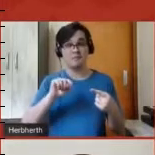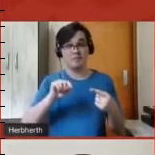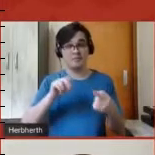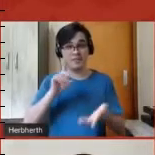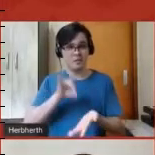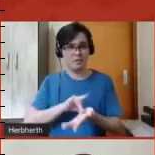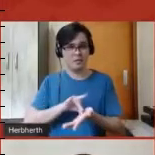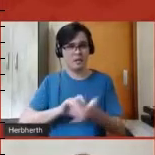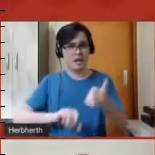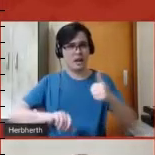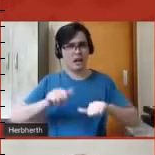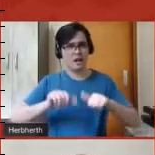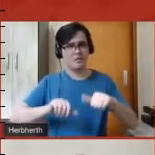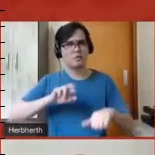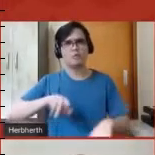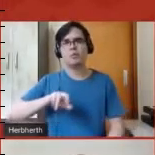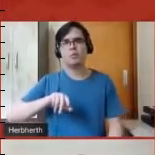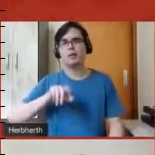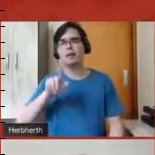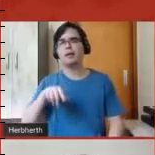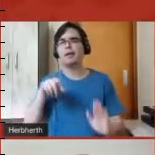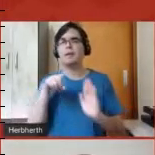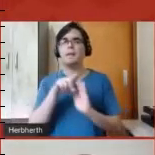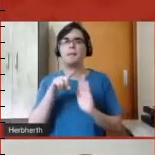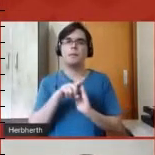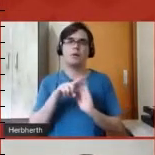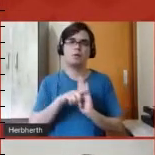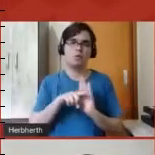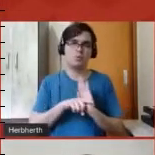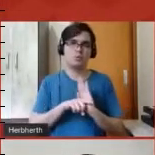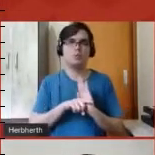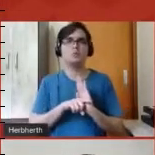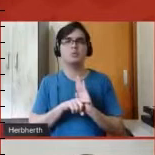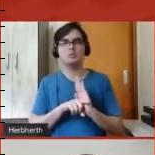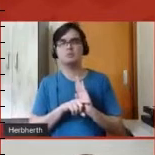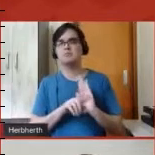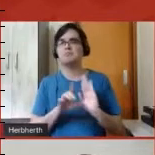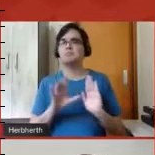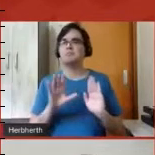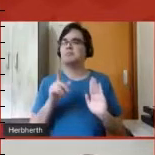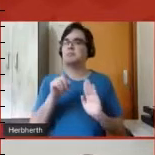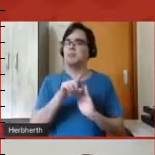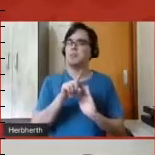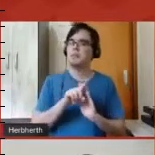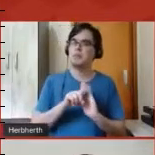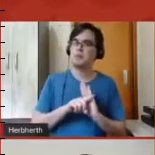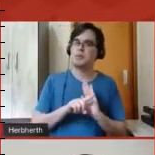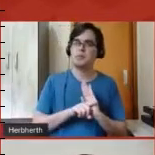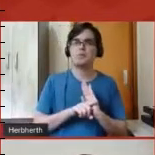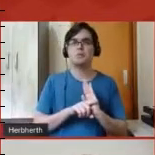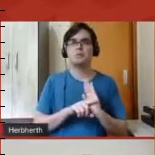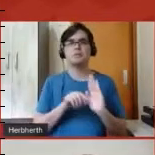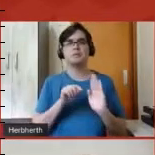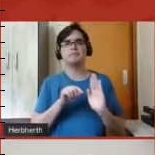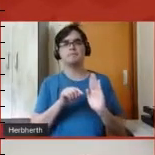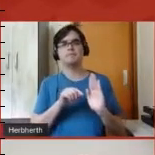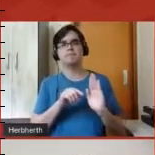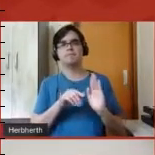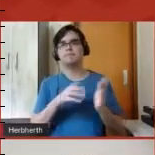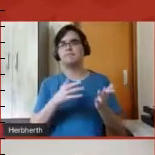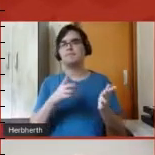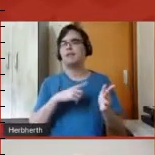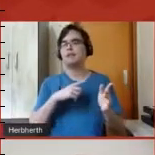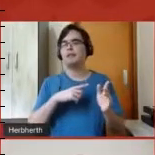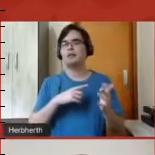questões que variavam dentro, questionários que variavam, cujas questões variavam dentro de bancos de